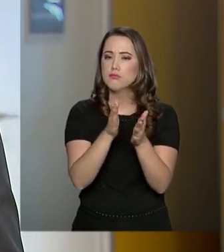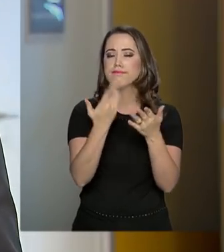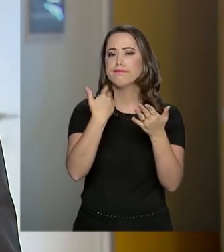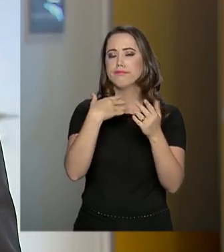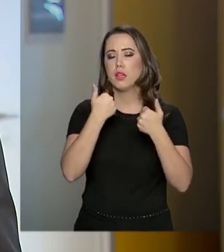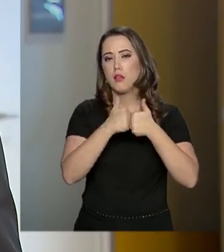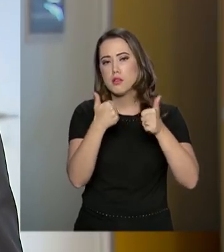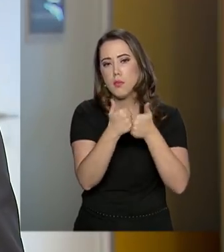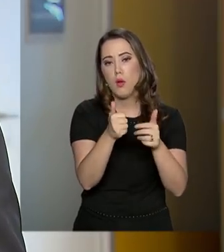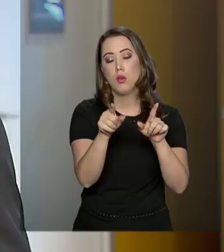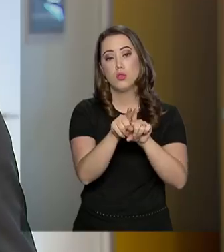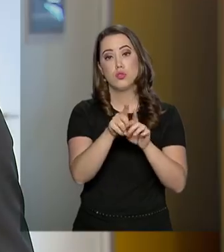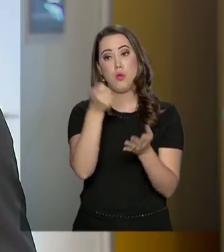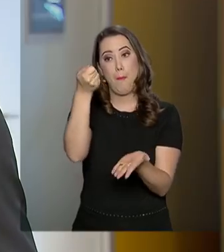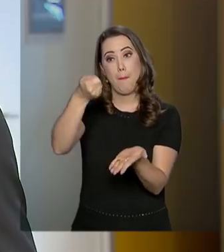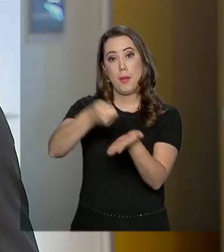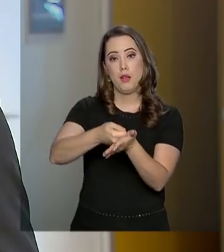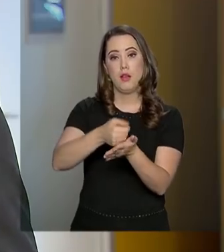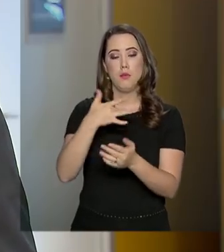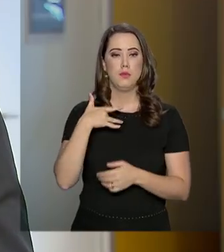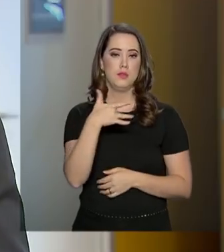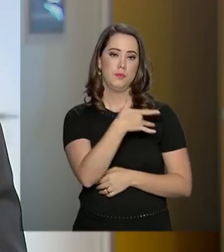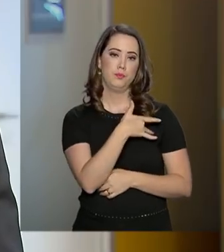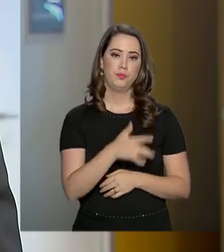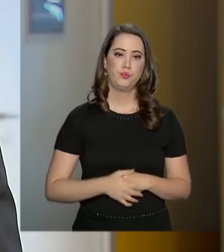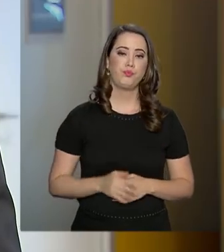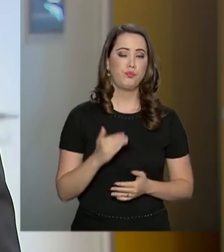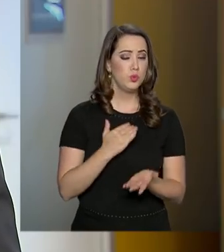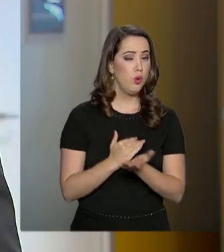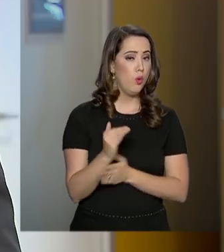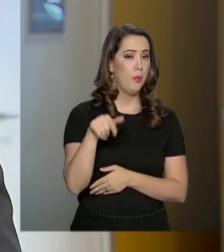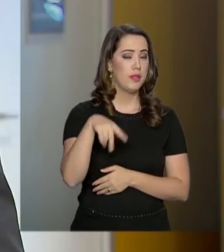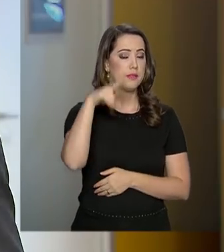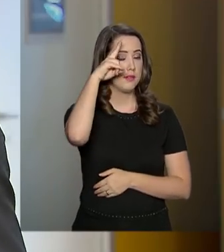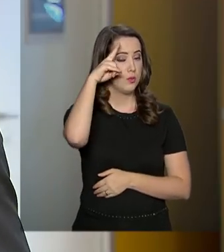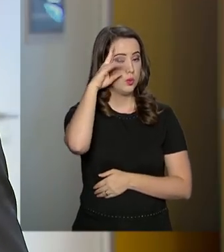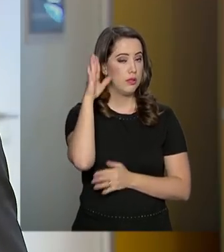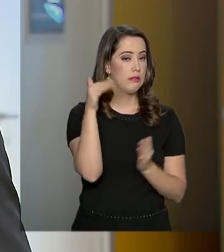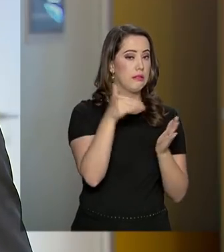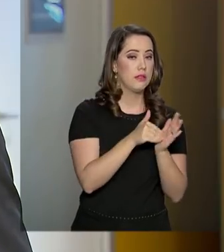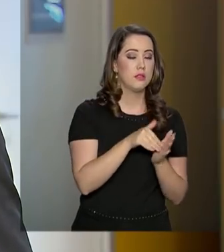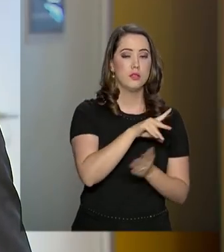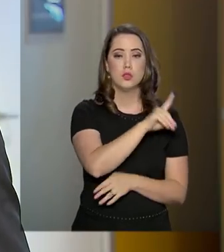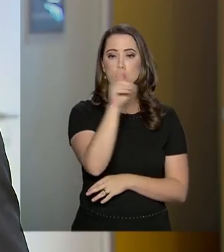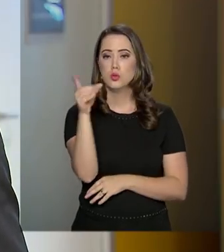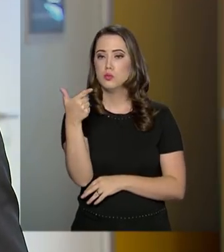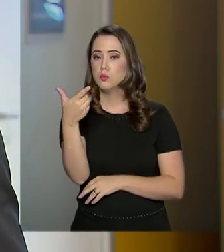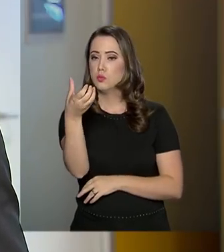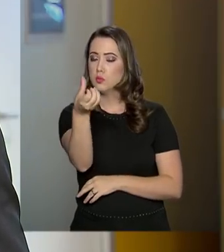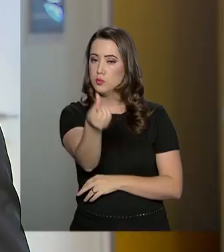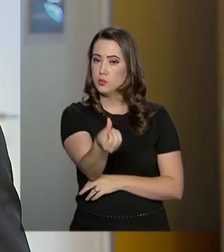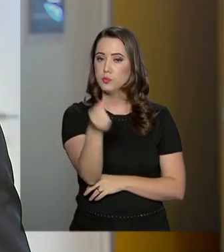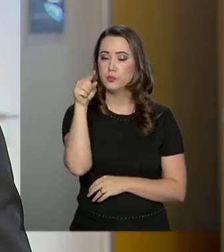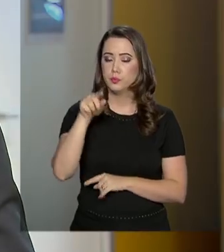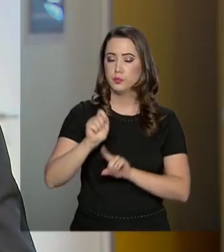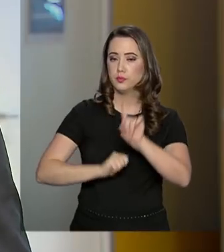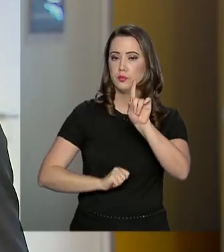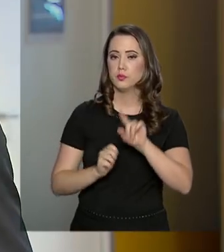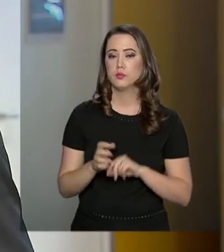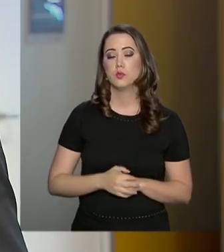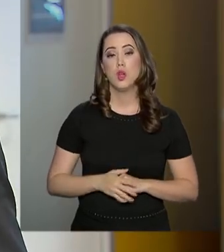financiamento da saúde. O evento começa nesta segunda-feira e vai até o próximo dia 26 deste mês.